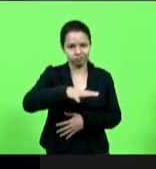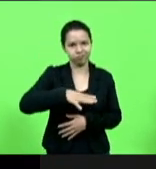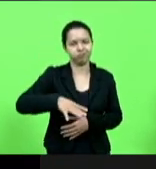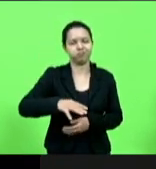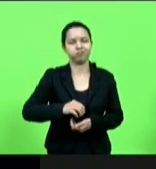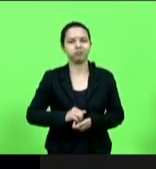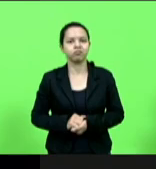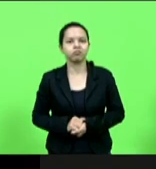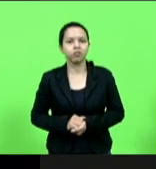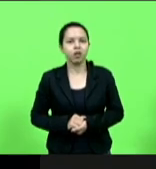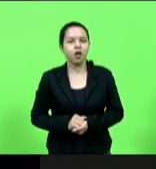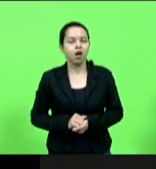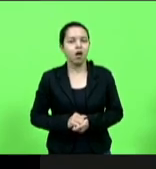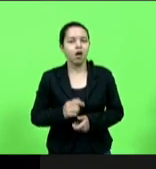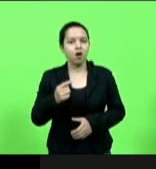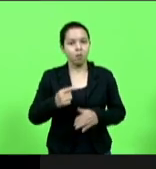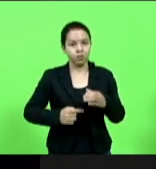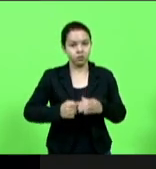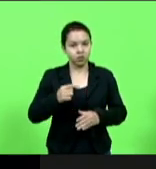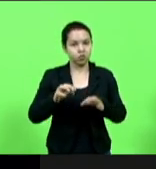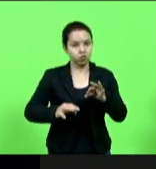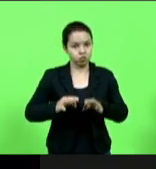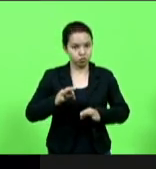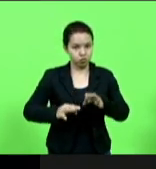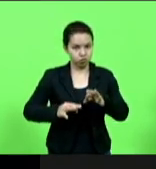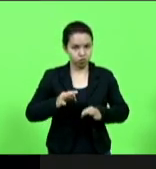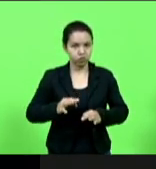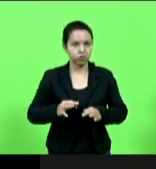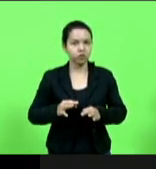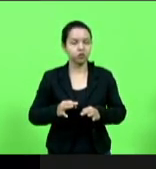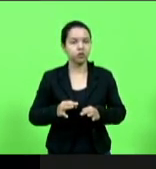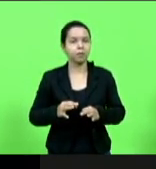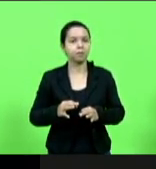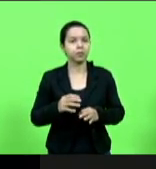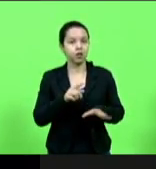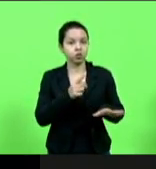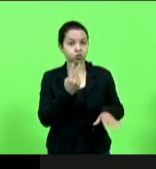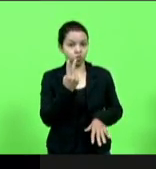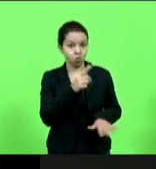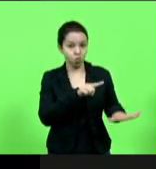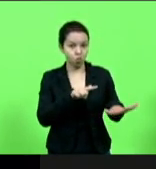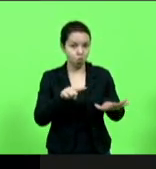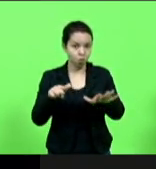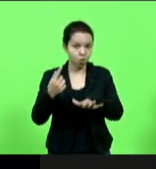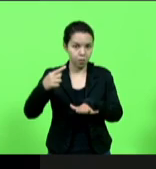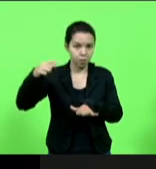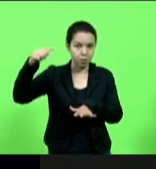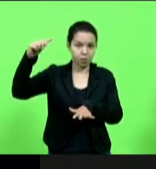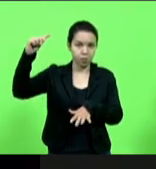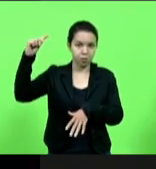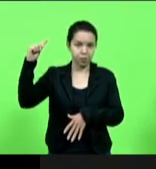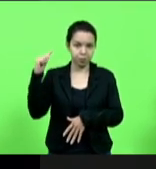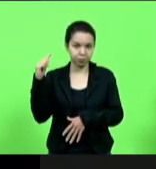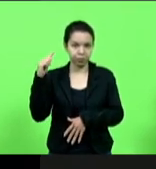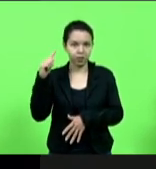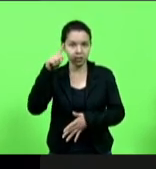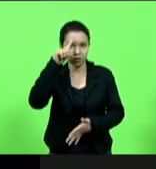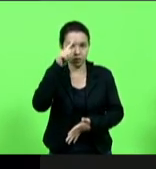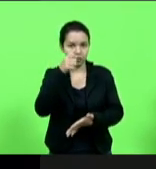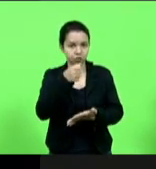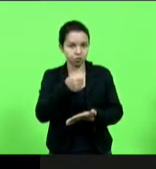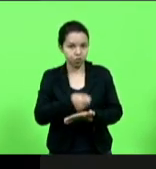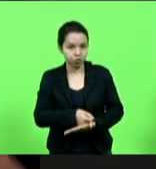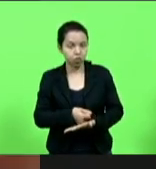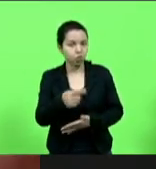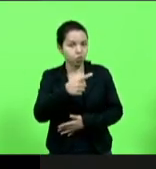deputado Silvio deputado Amalene senhores deputados há duas semanas decidiu que nós vamos